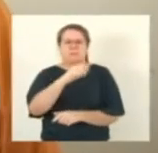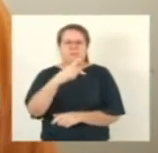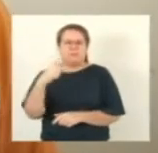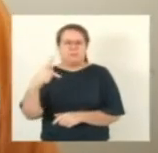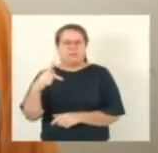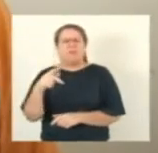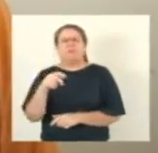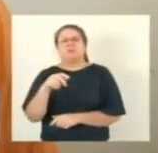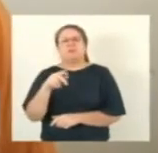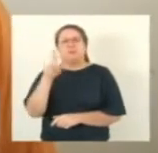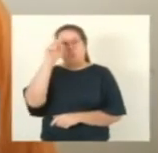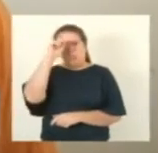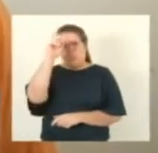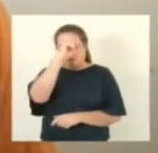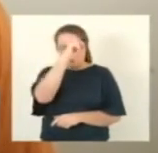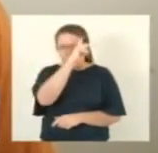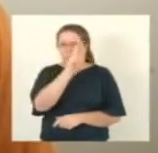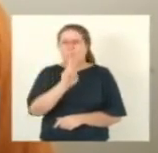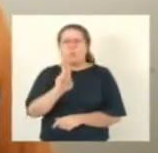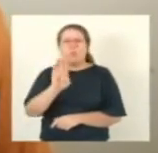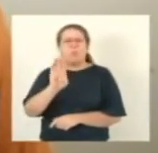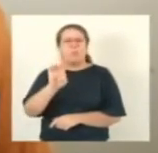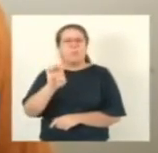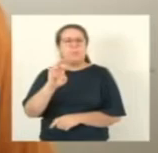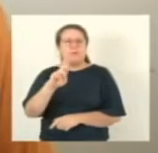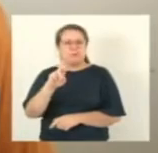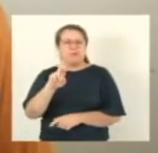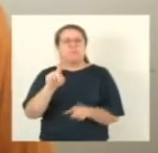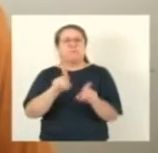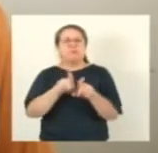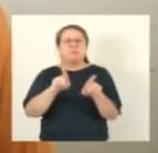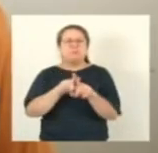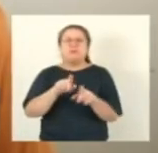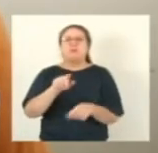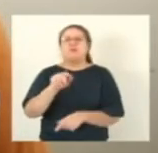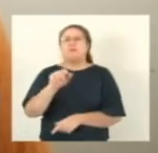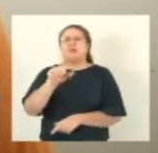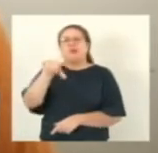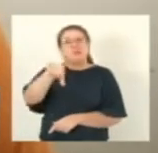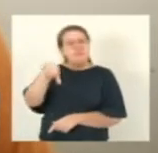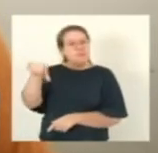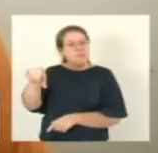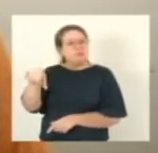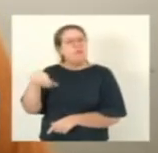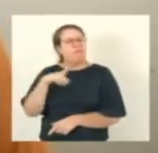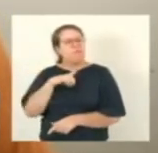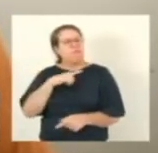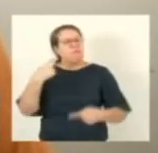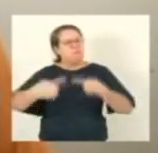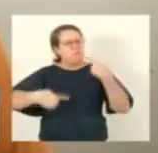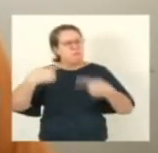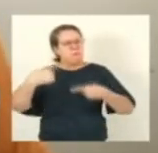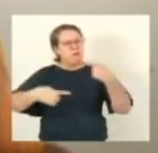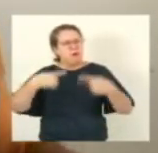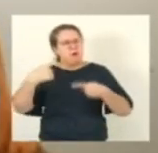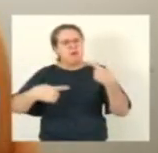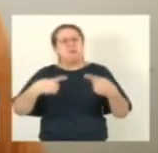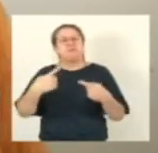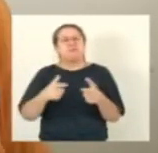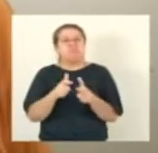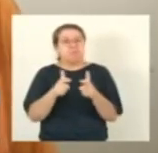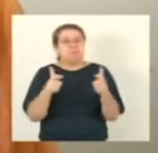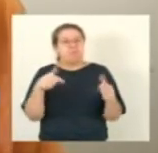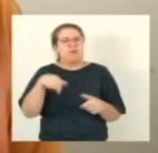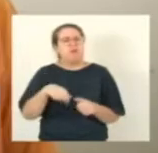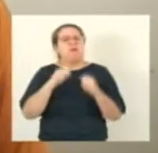outras um debate amplo sobre esses pontos melhorou-se um